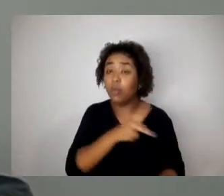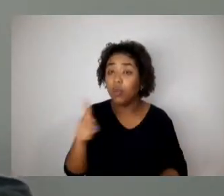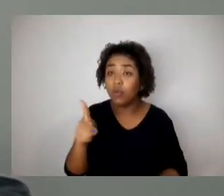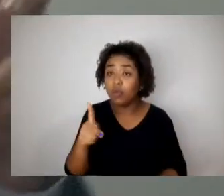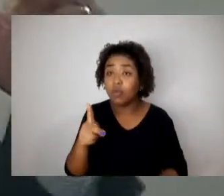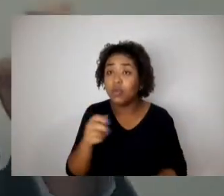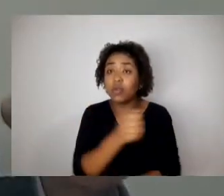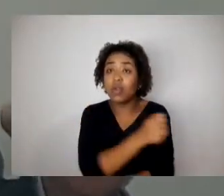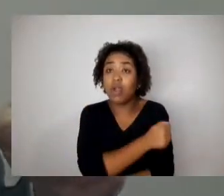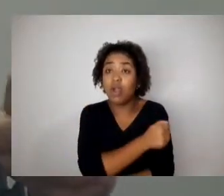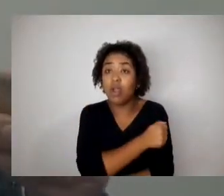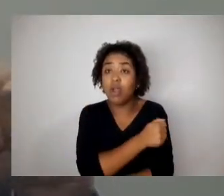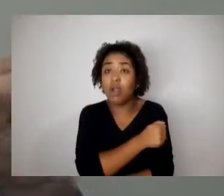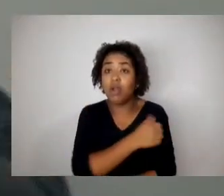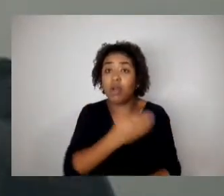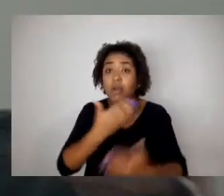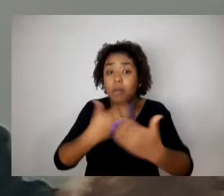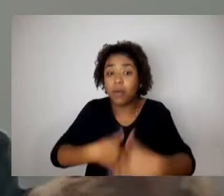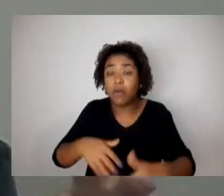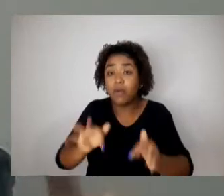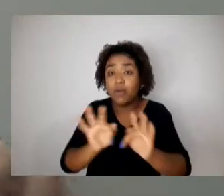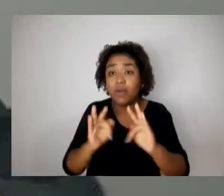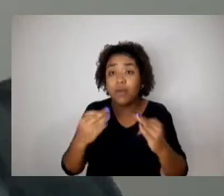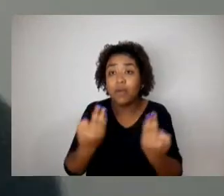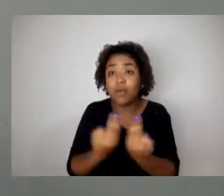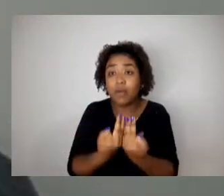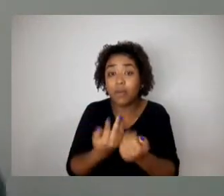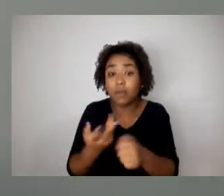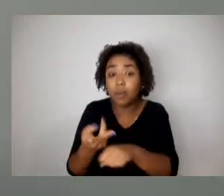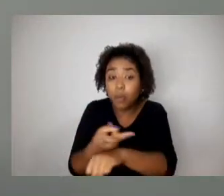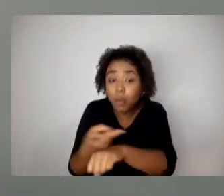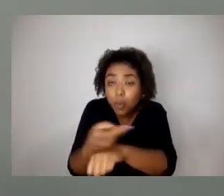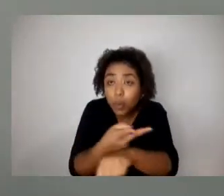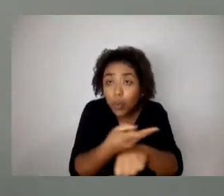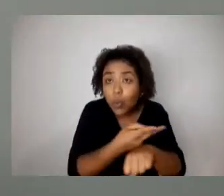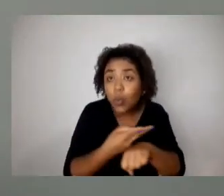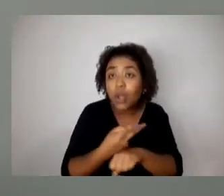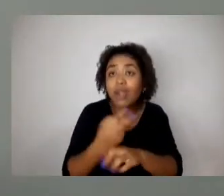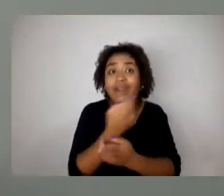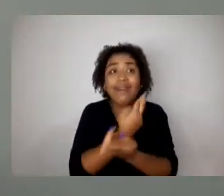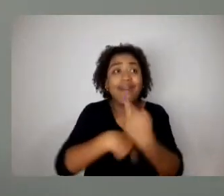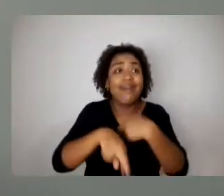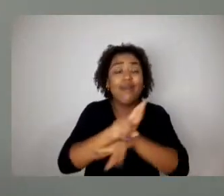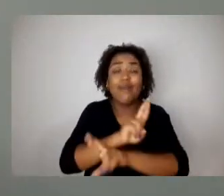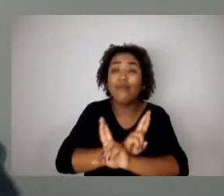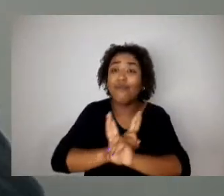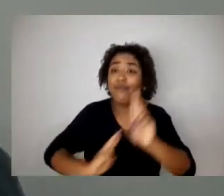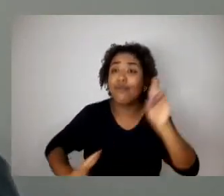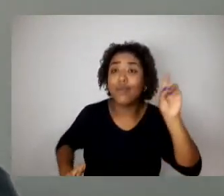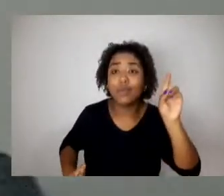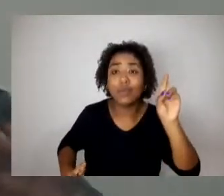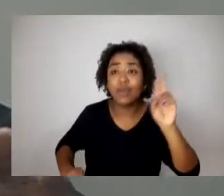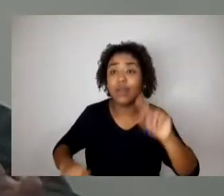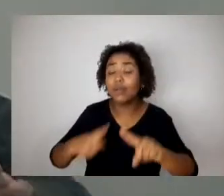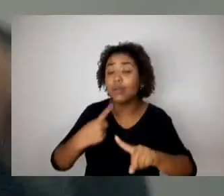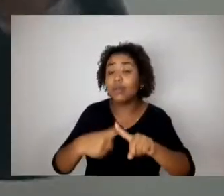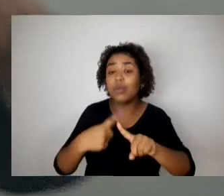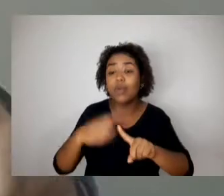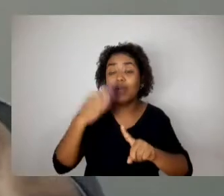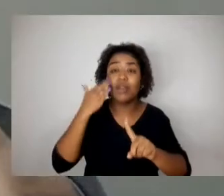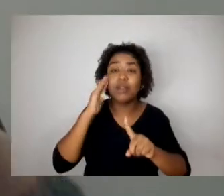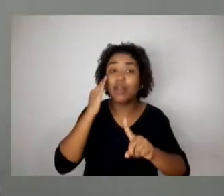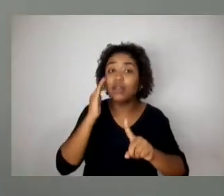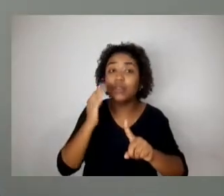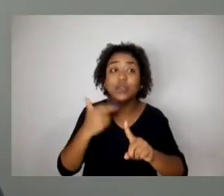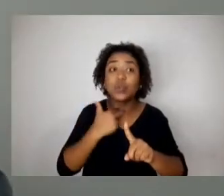familiares vêm nos procurar revoltadíssimos porque entendem que aquilo ali não deveria ser ensinado. Isso está na sociedade, isso está